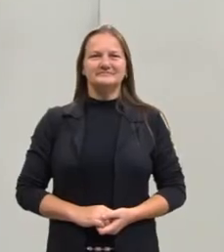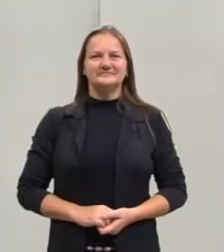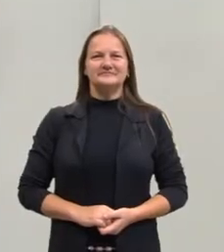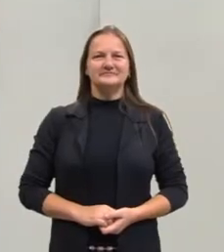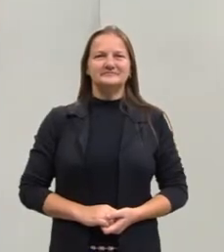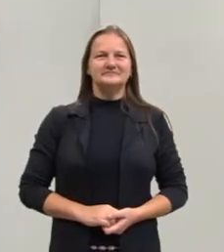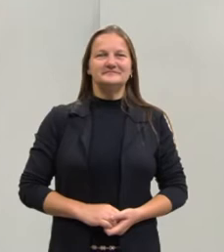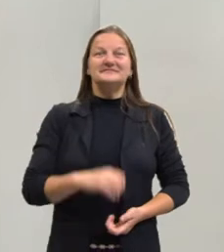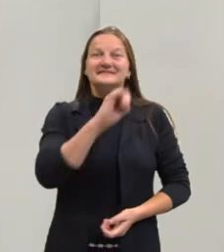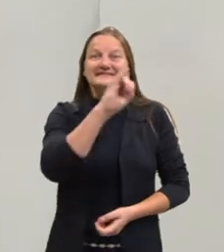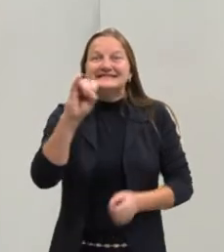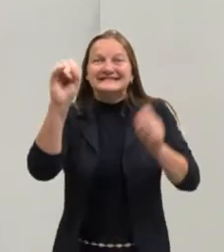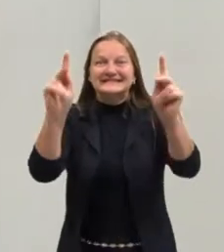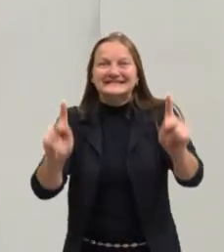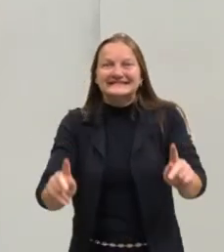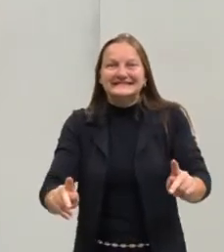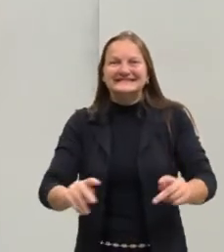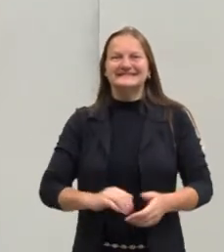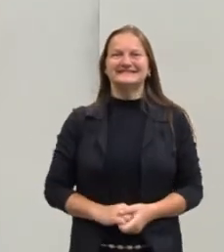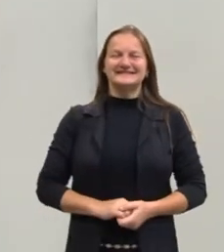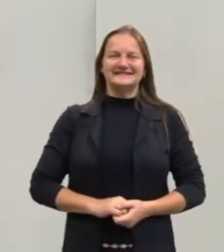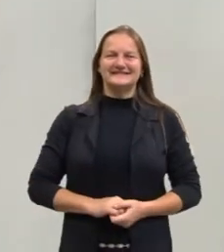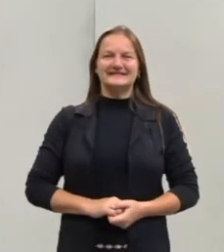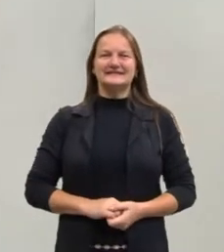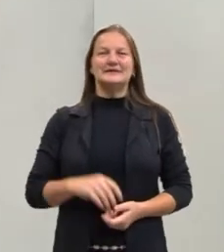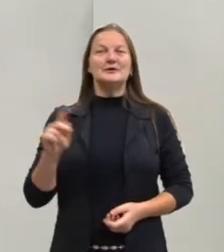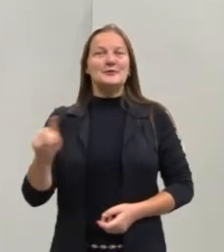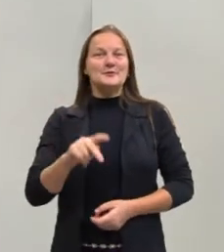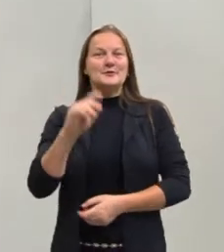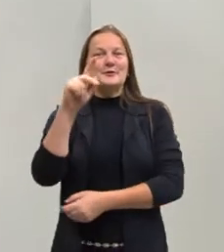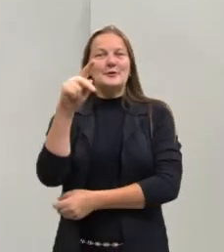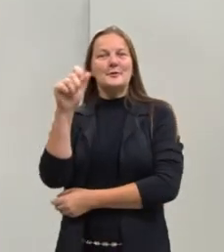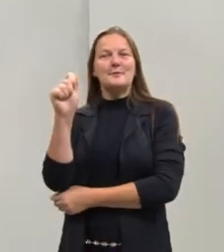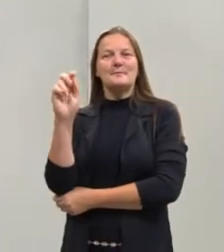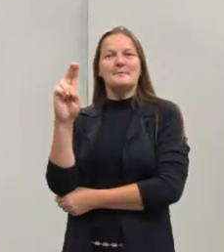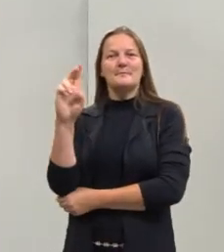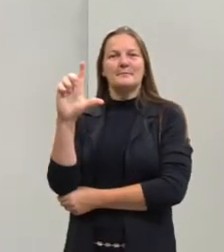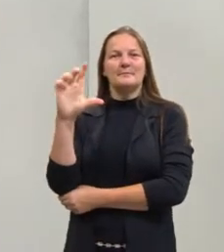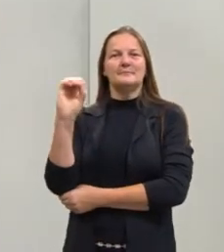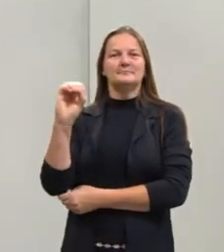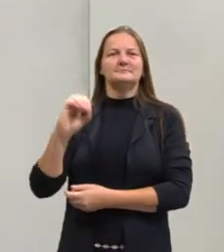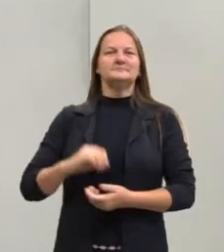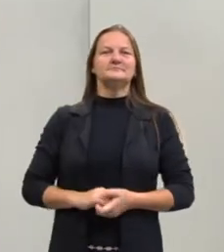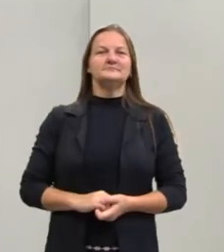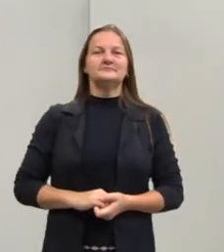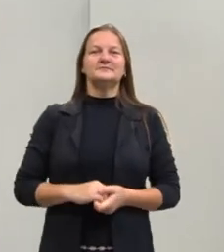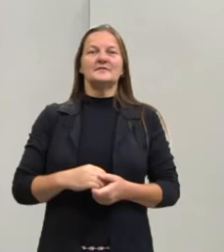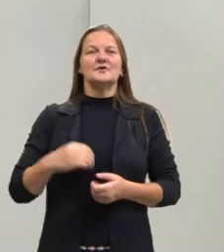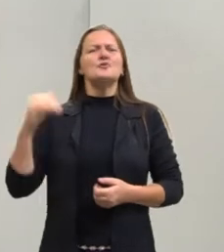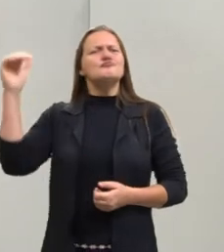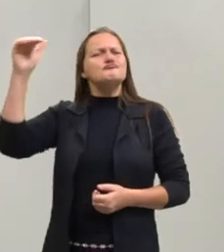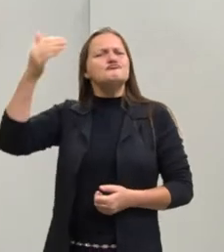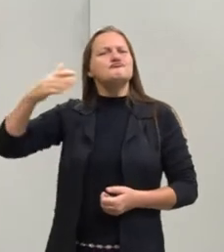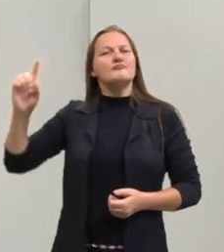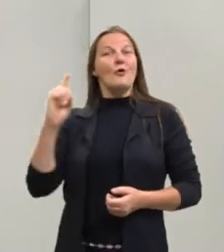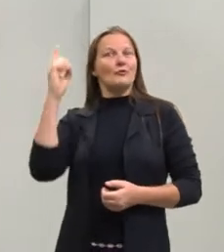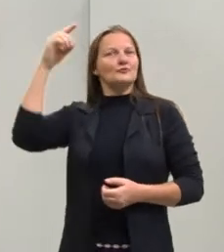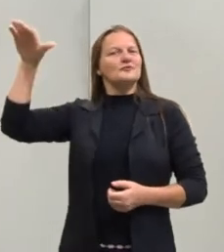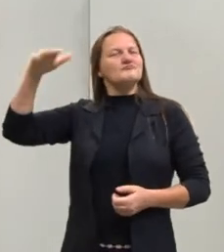Olá pessoal, sou o professor Paulo, estatura baixa,